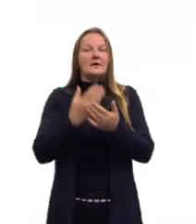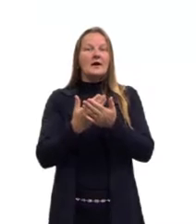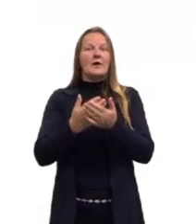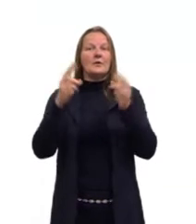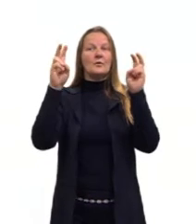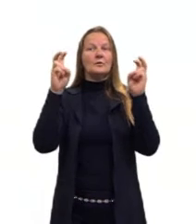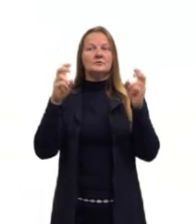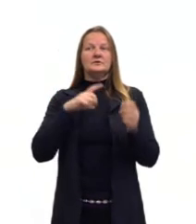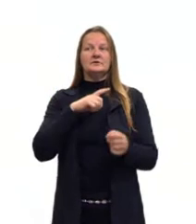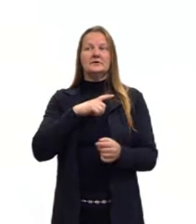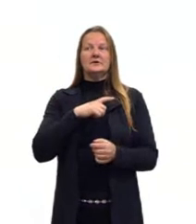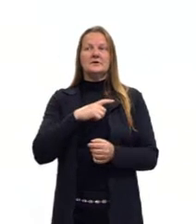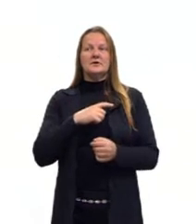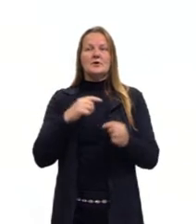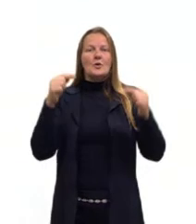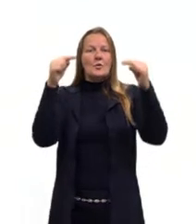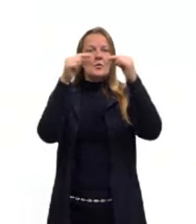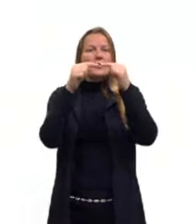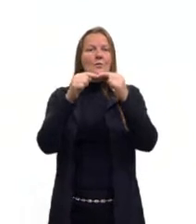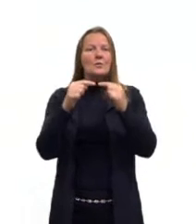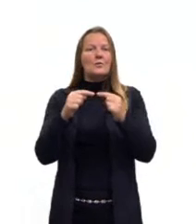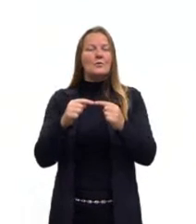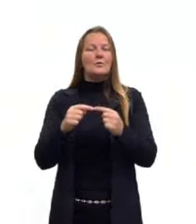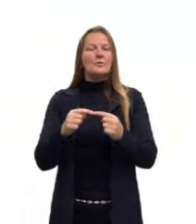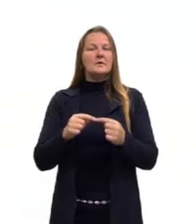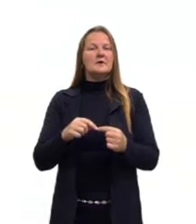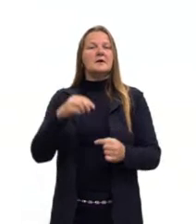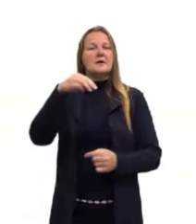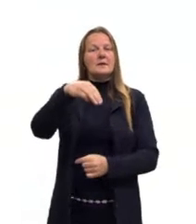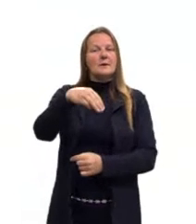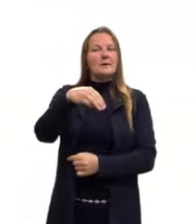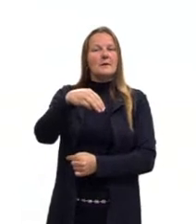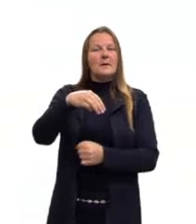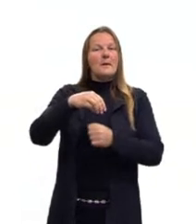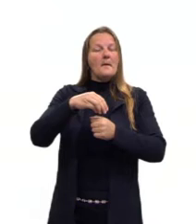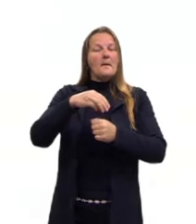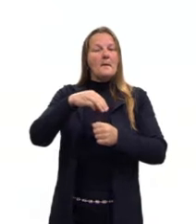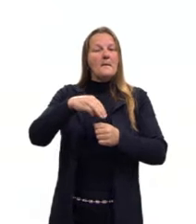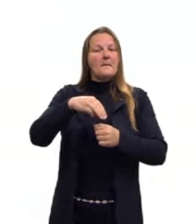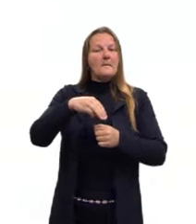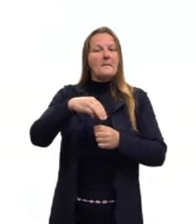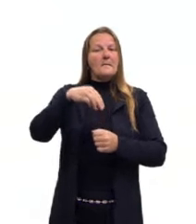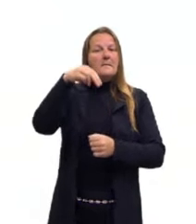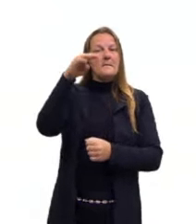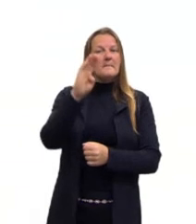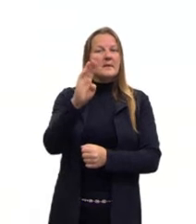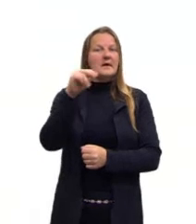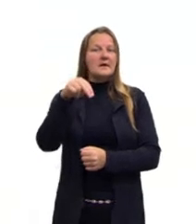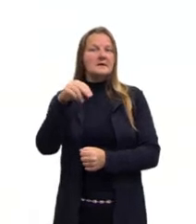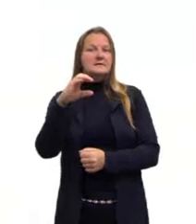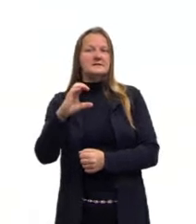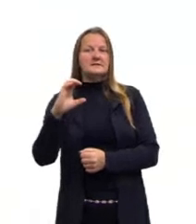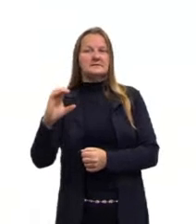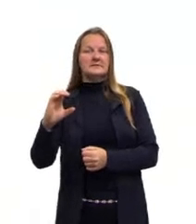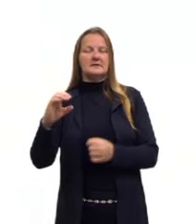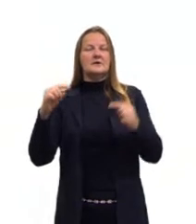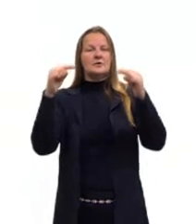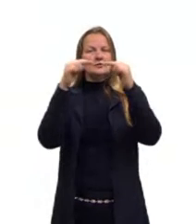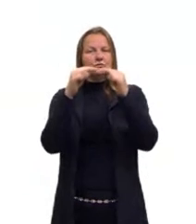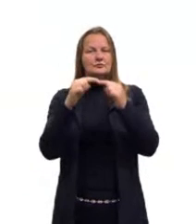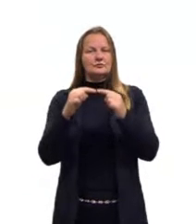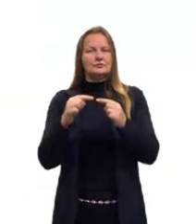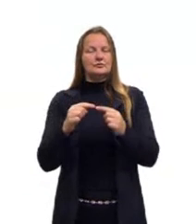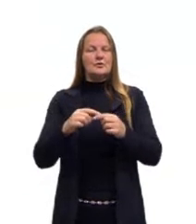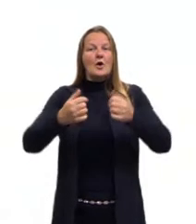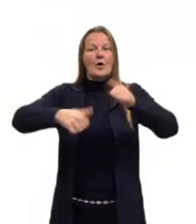hoje está de acordo com as matrizes curriculares nacionais e a BNCC, que consta então como